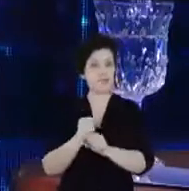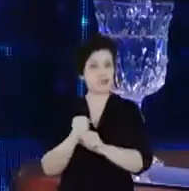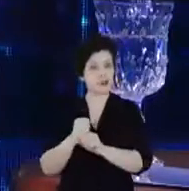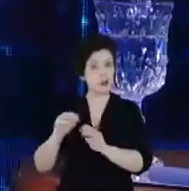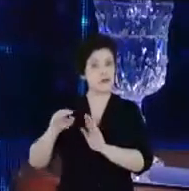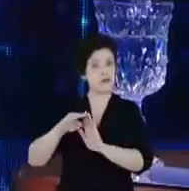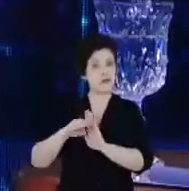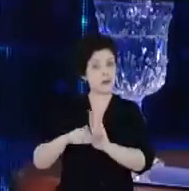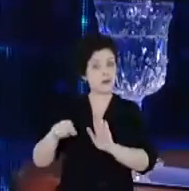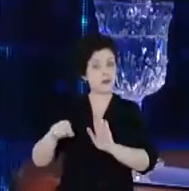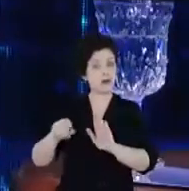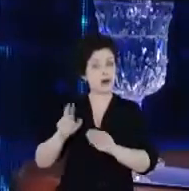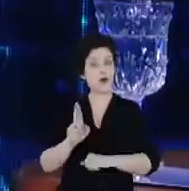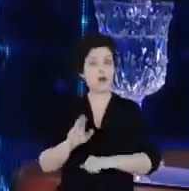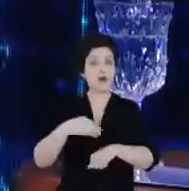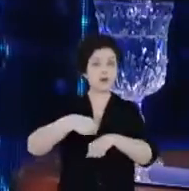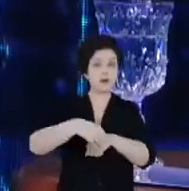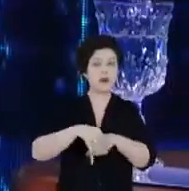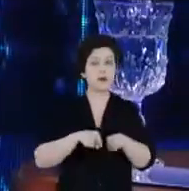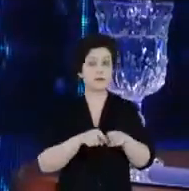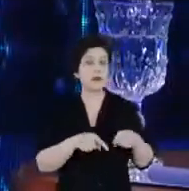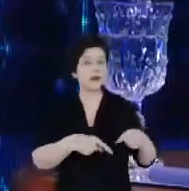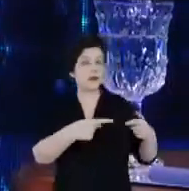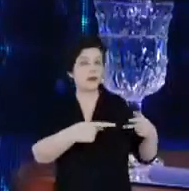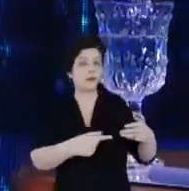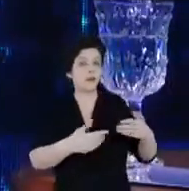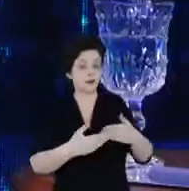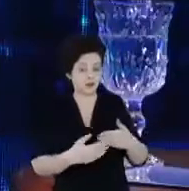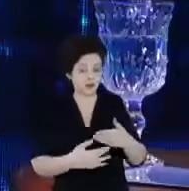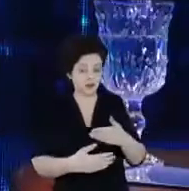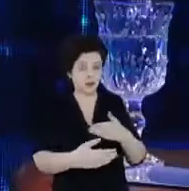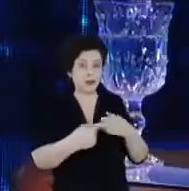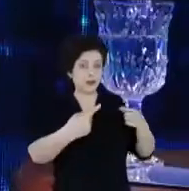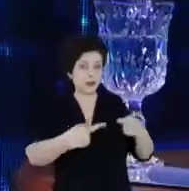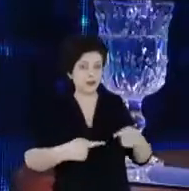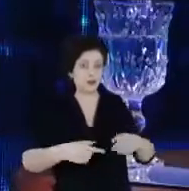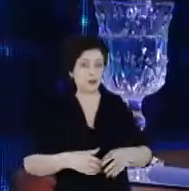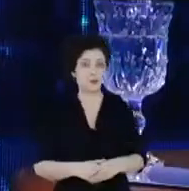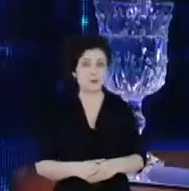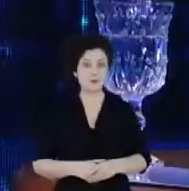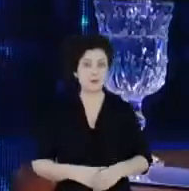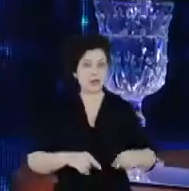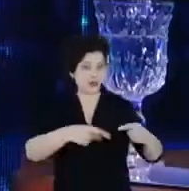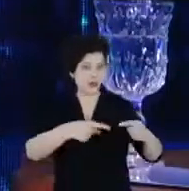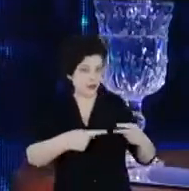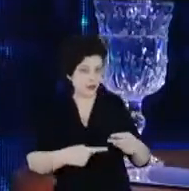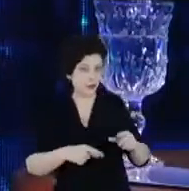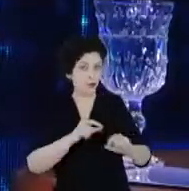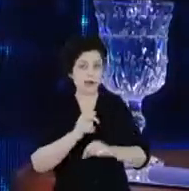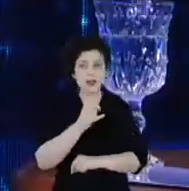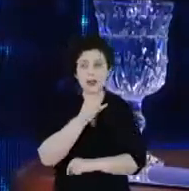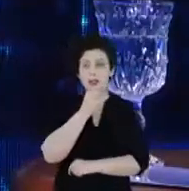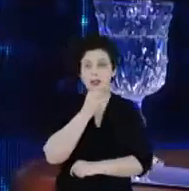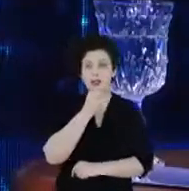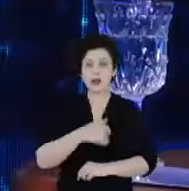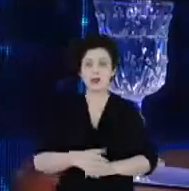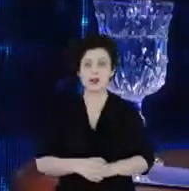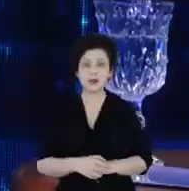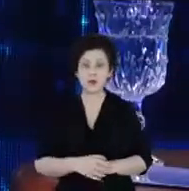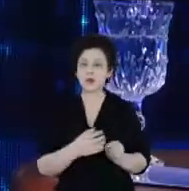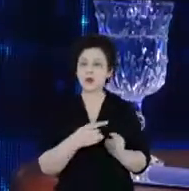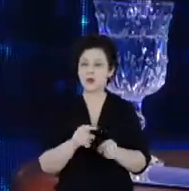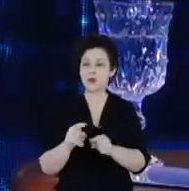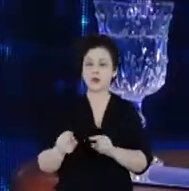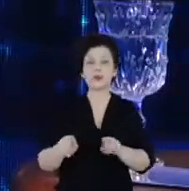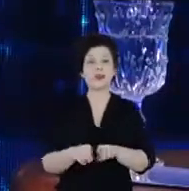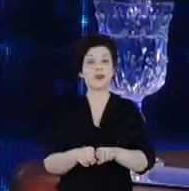e também desafios para os próximos anos. Alguns desafios que eu trouxe aqui como exemplo, para provocar também